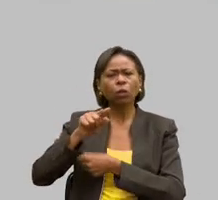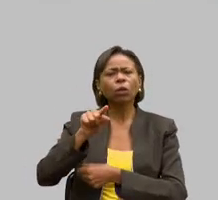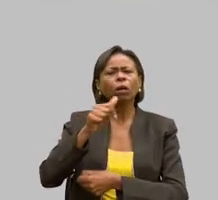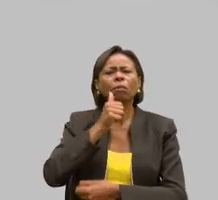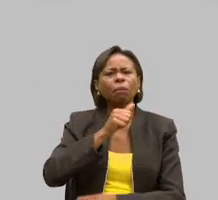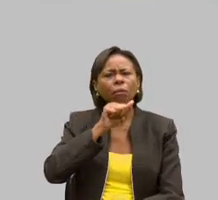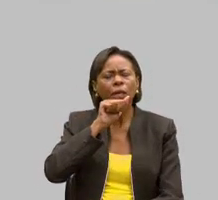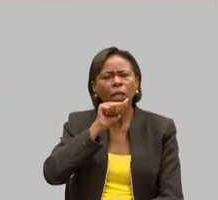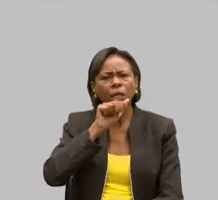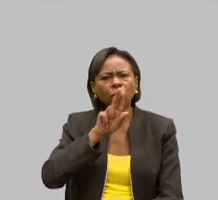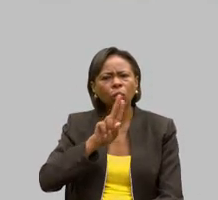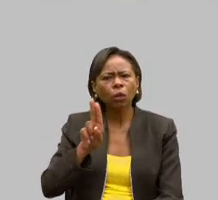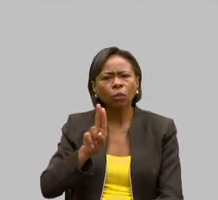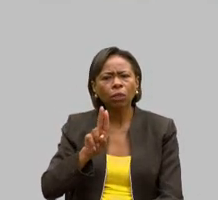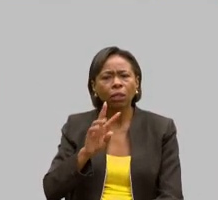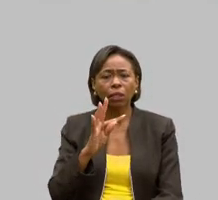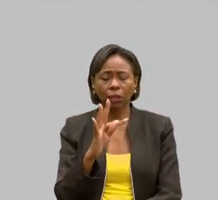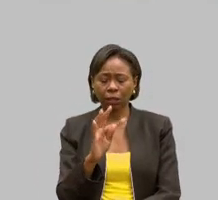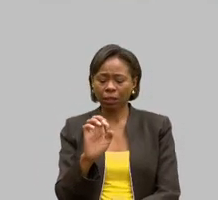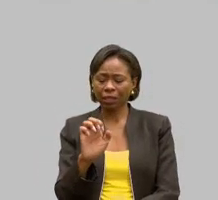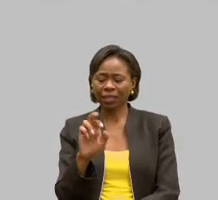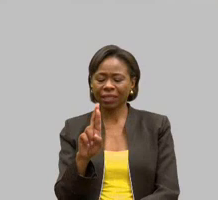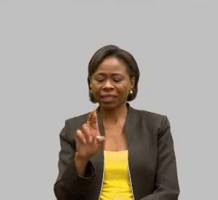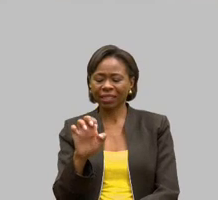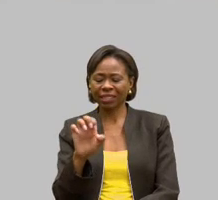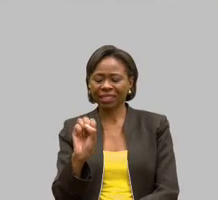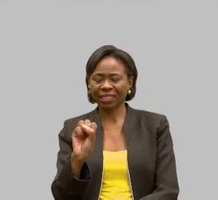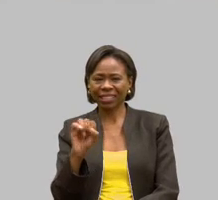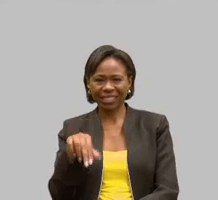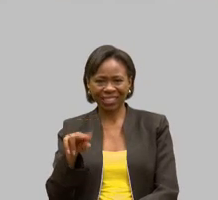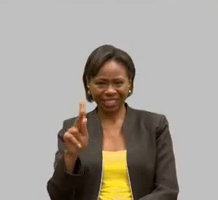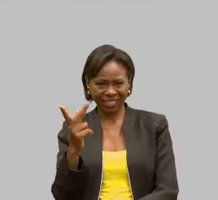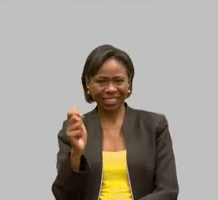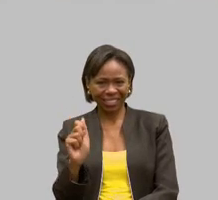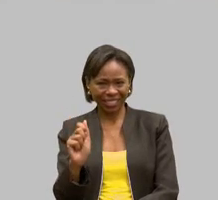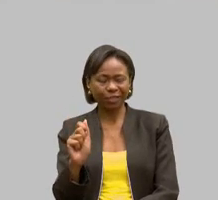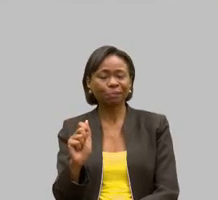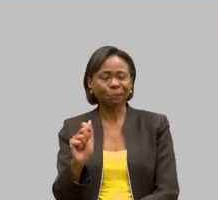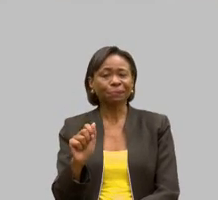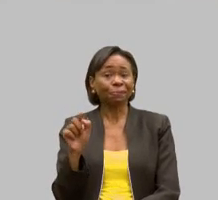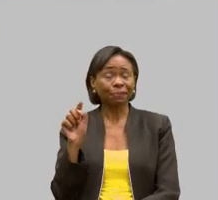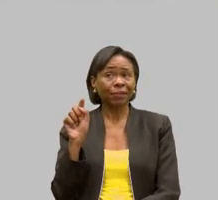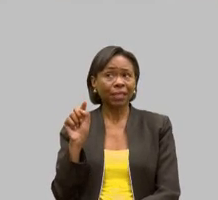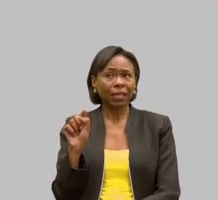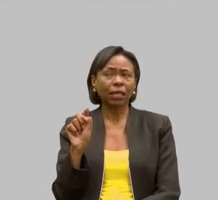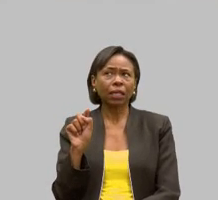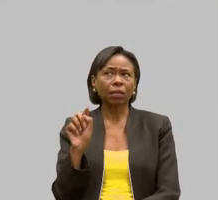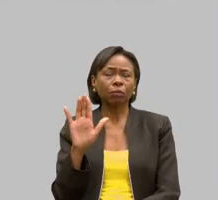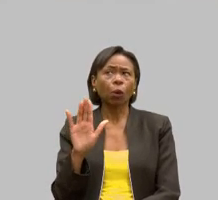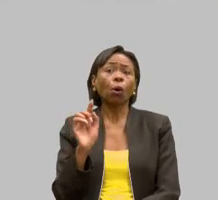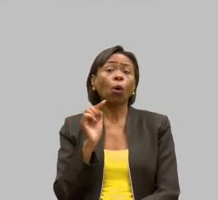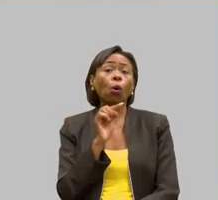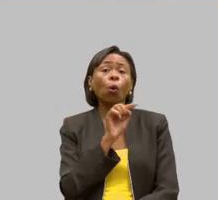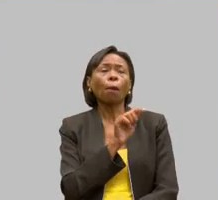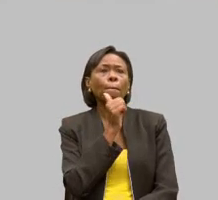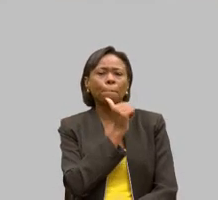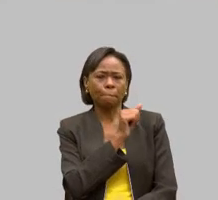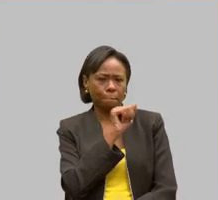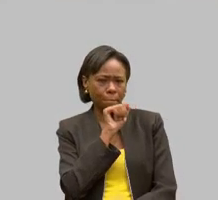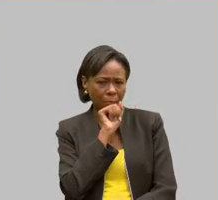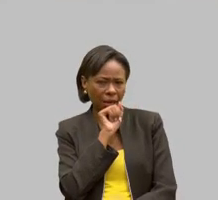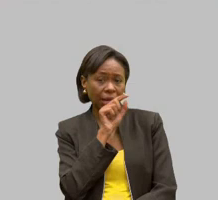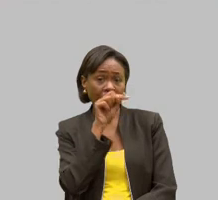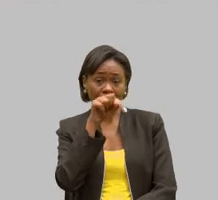Tezinha. Olivinha. Mas aí participava conosco uma mãe que tem uma filha com